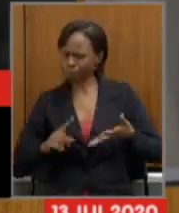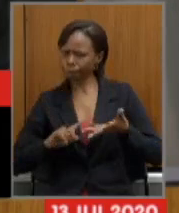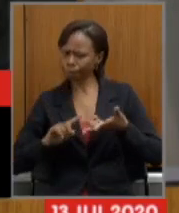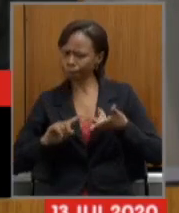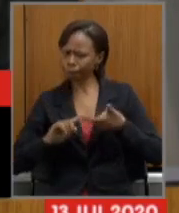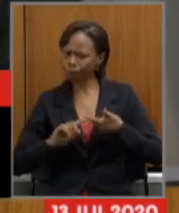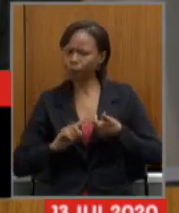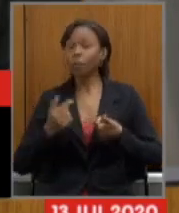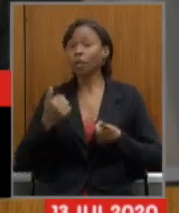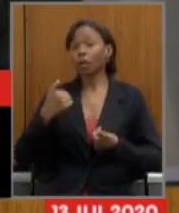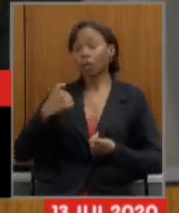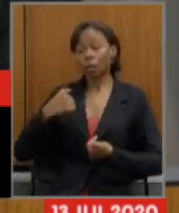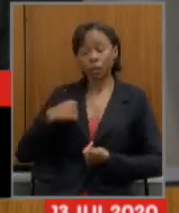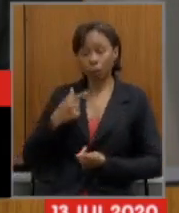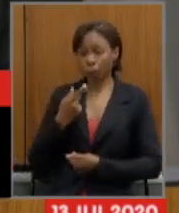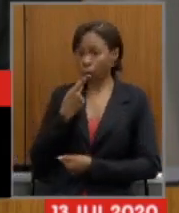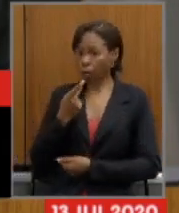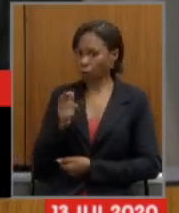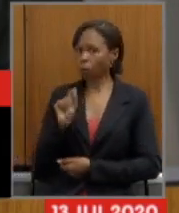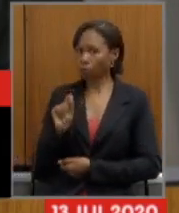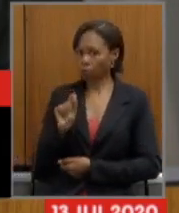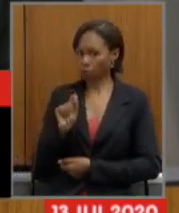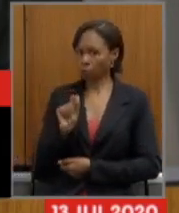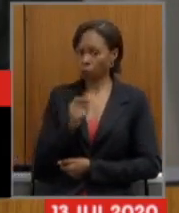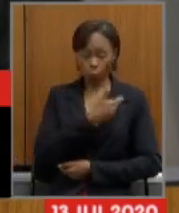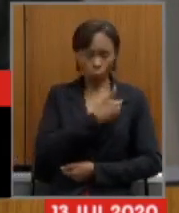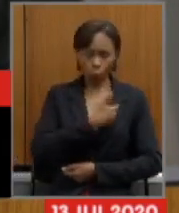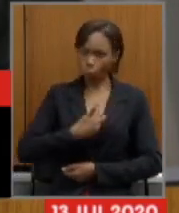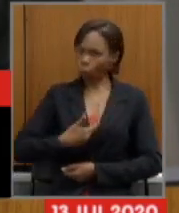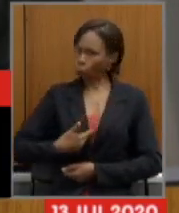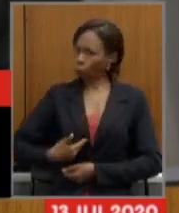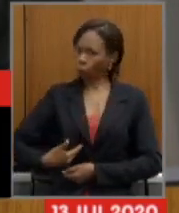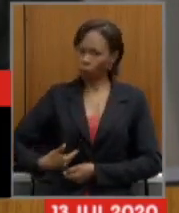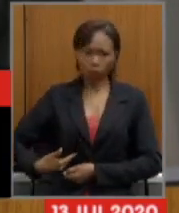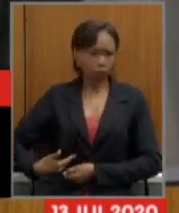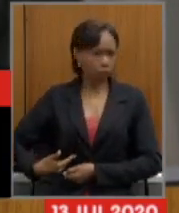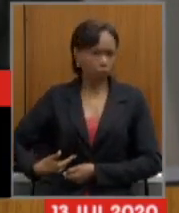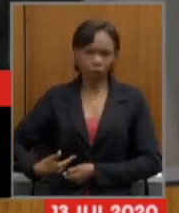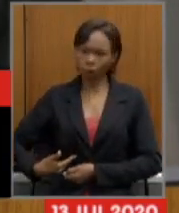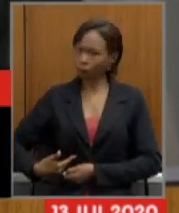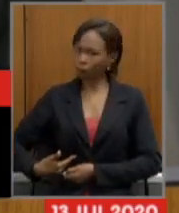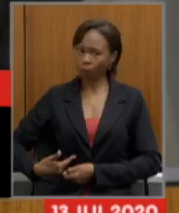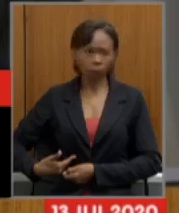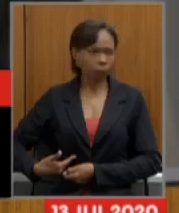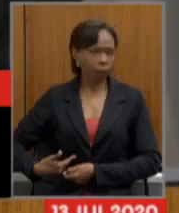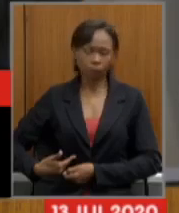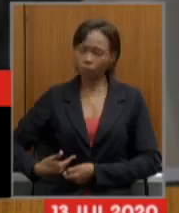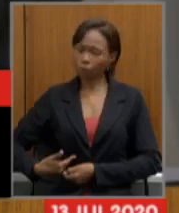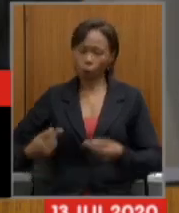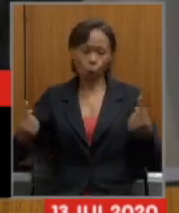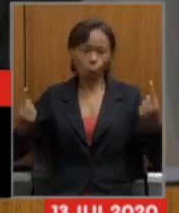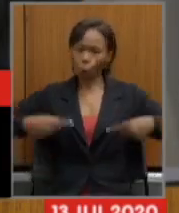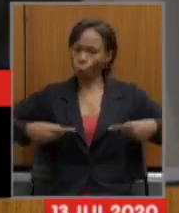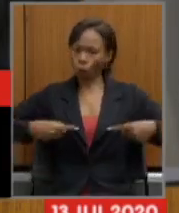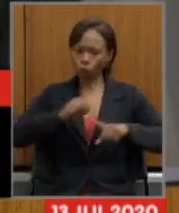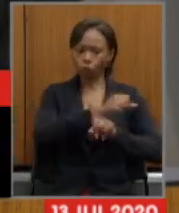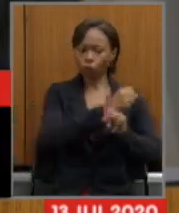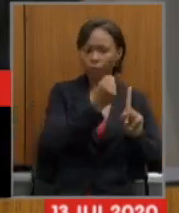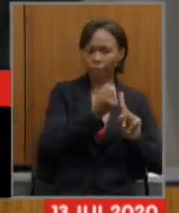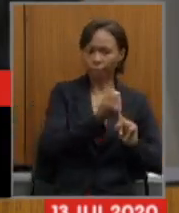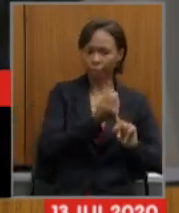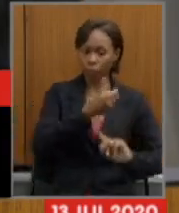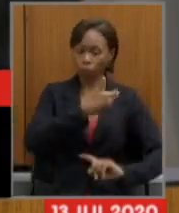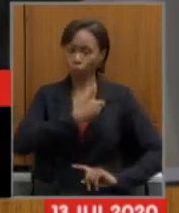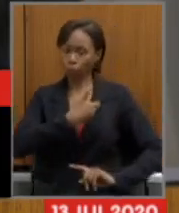volto a dizer não é intenção do governo colocar interesse do servidor versus interesse da sociedade o